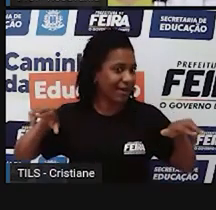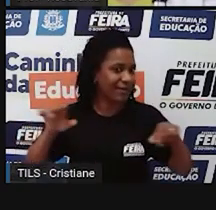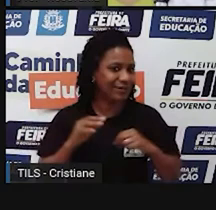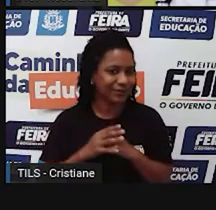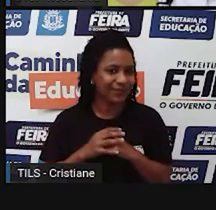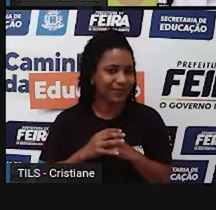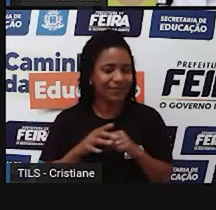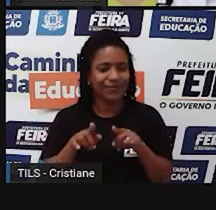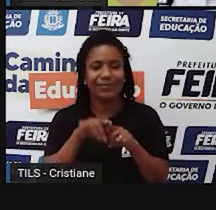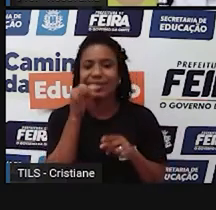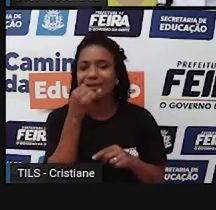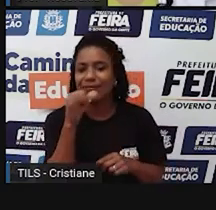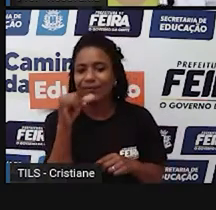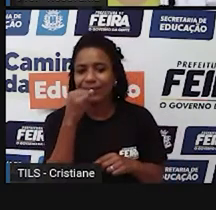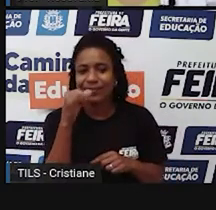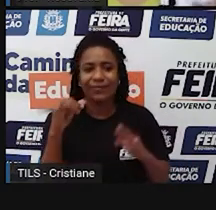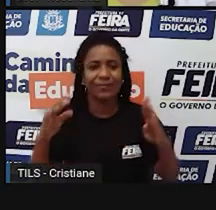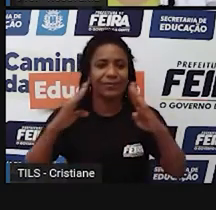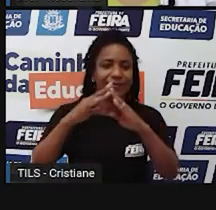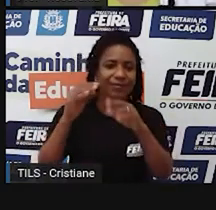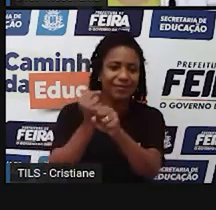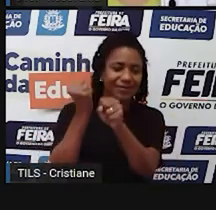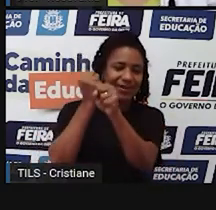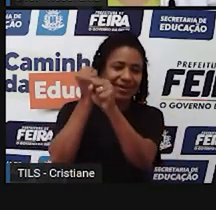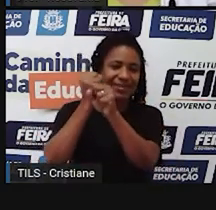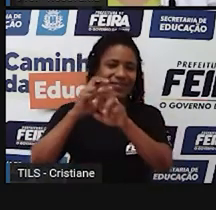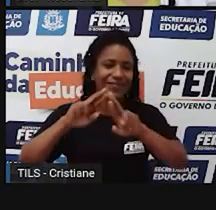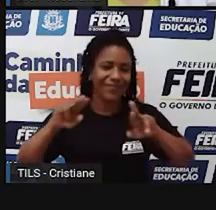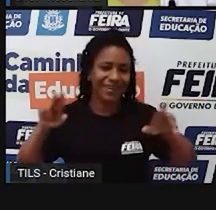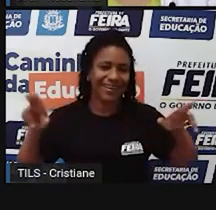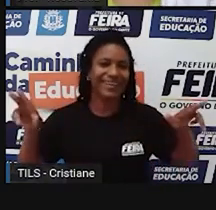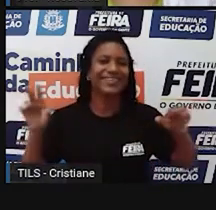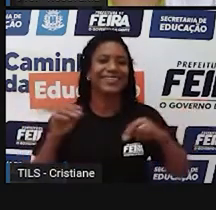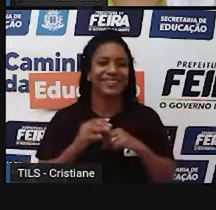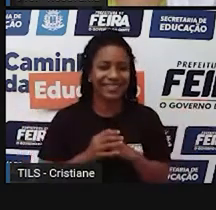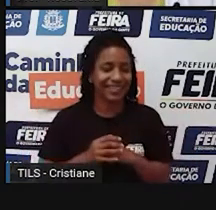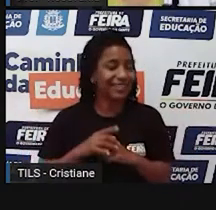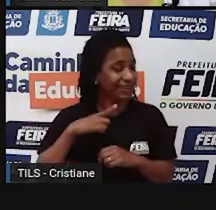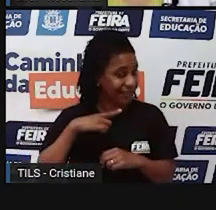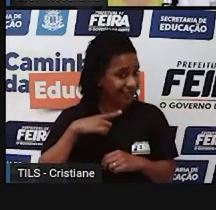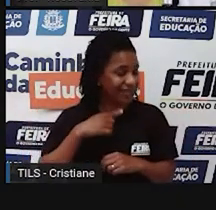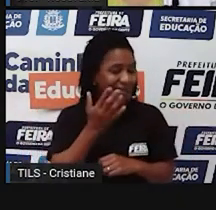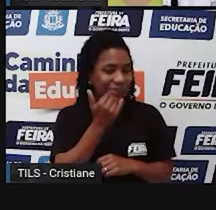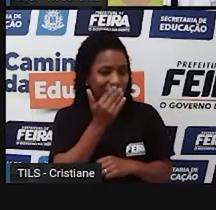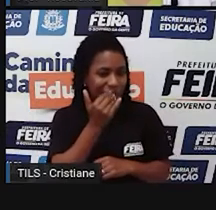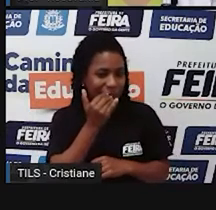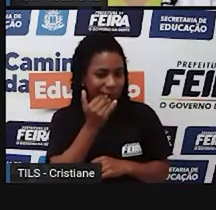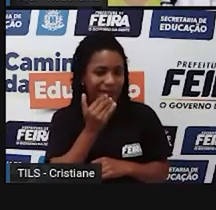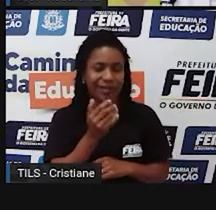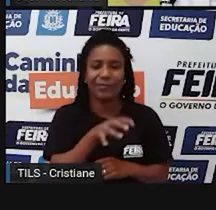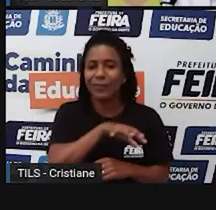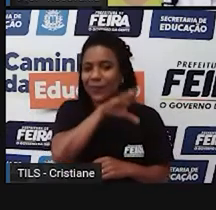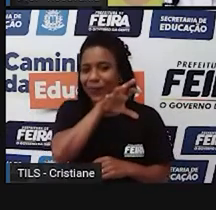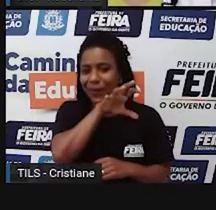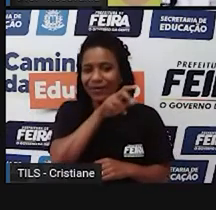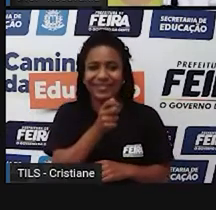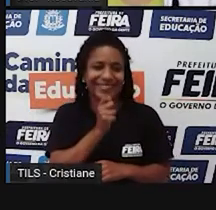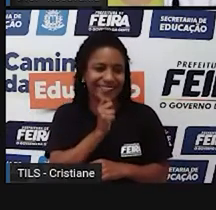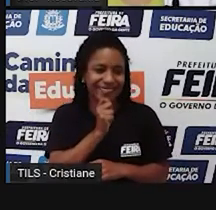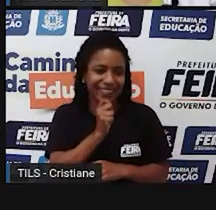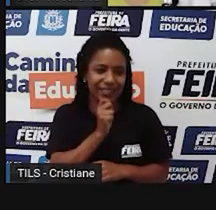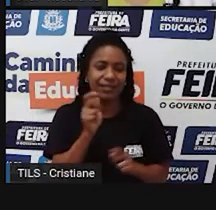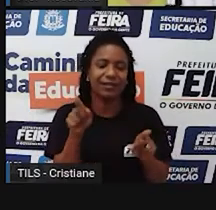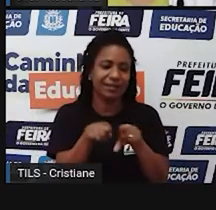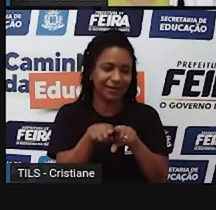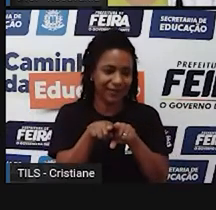eletrônicos, casas e etc. Tem até os alimentos agora com proteína, e não animal, né? Bom,